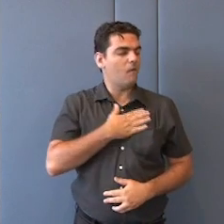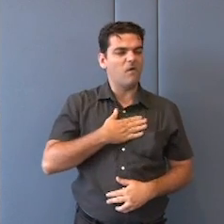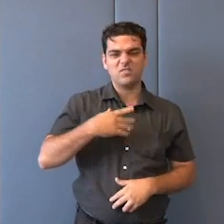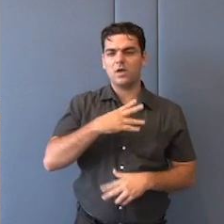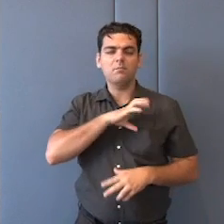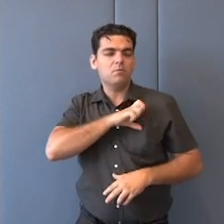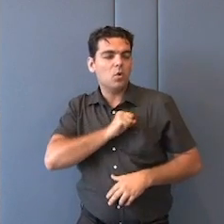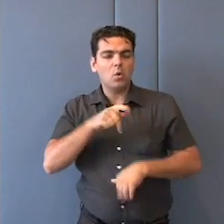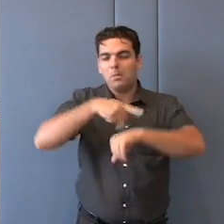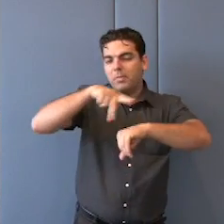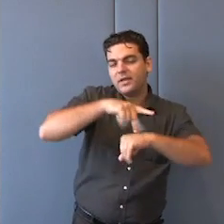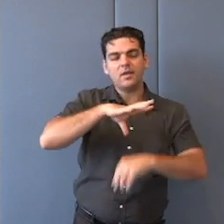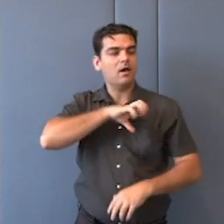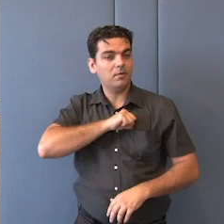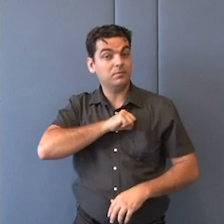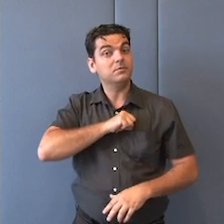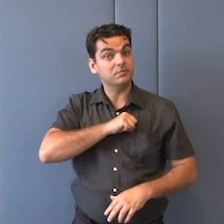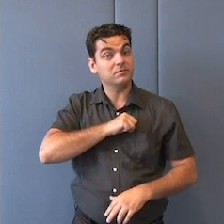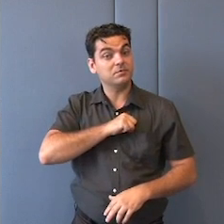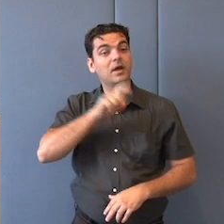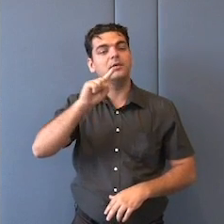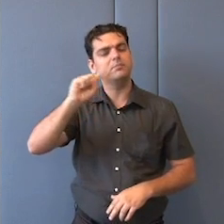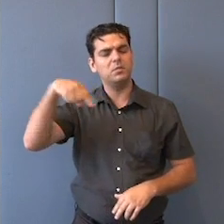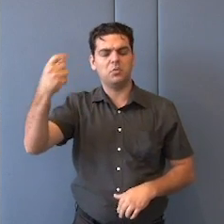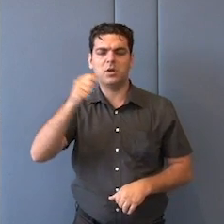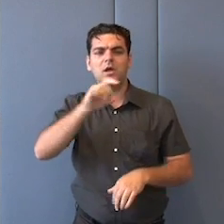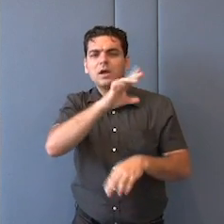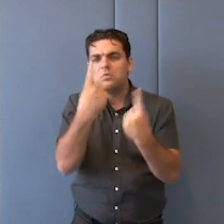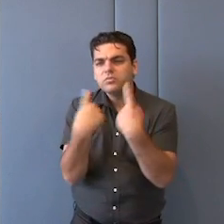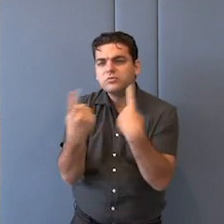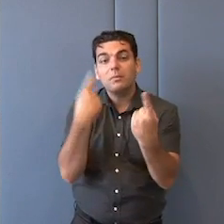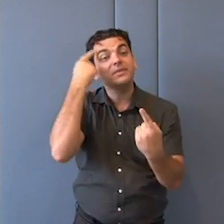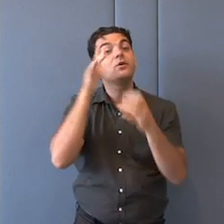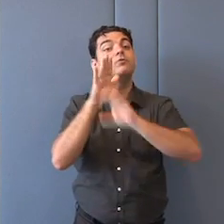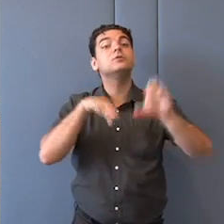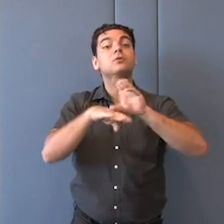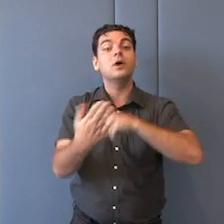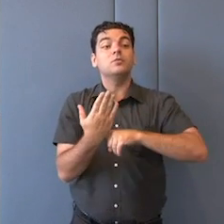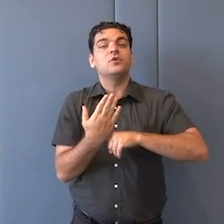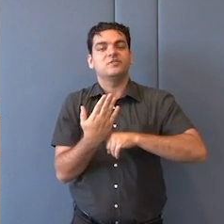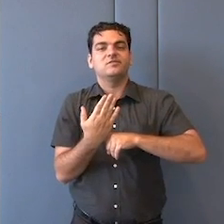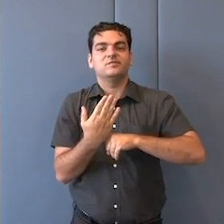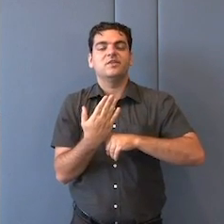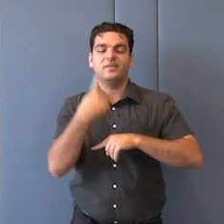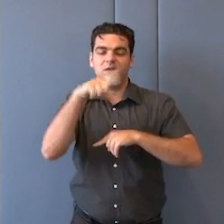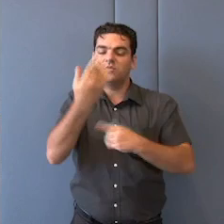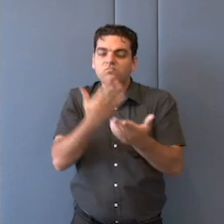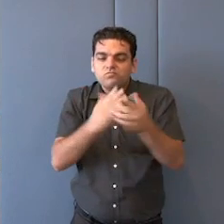e é interessante que a gente possa discutir isso a partir da Constituição. Eu estava lendo,